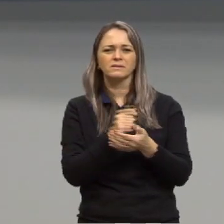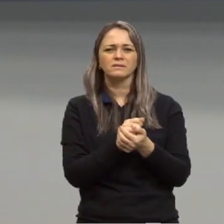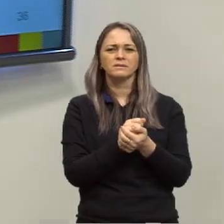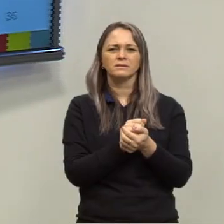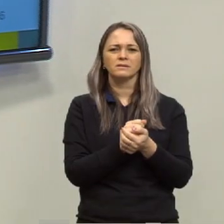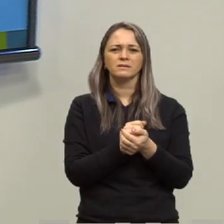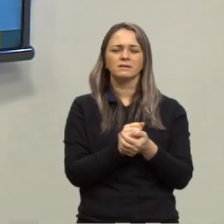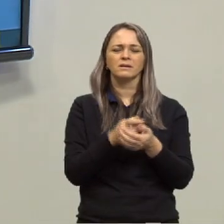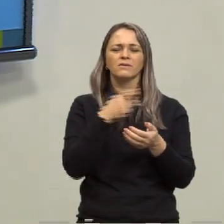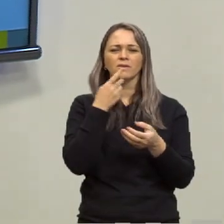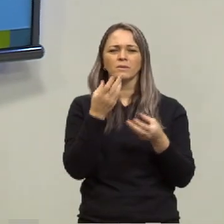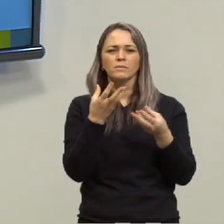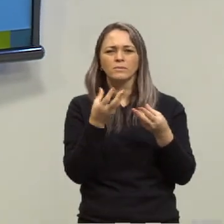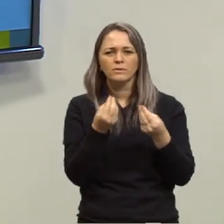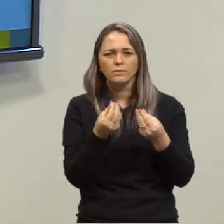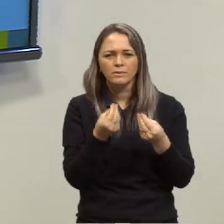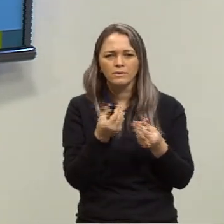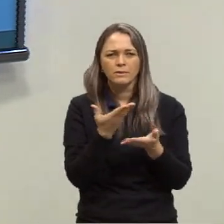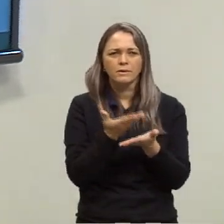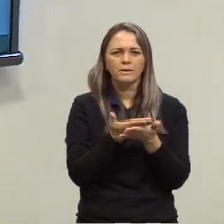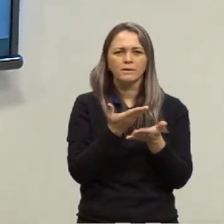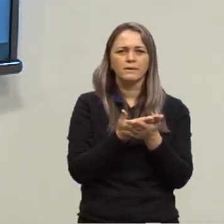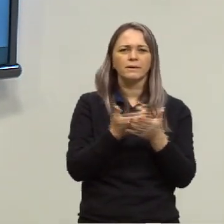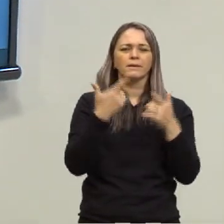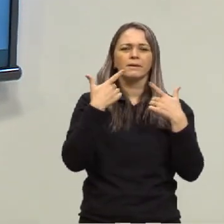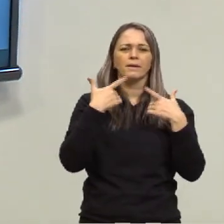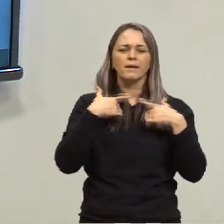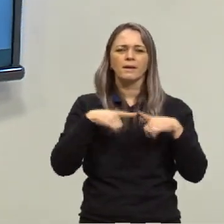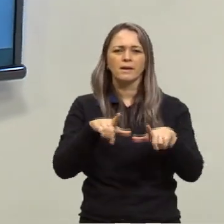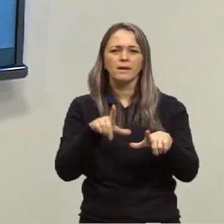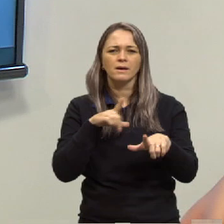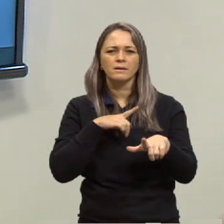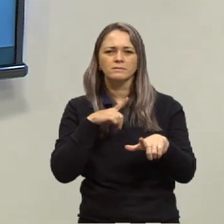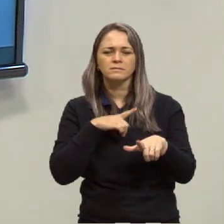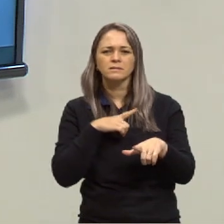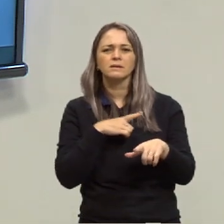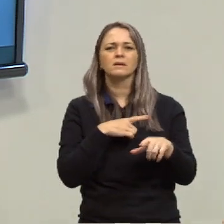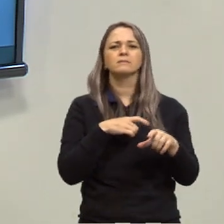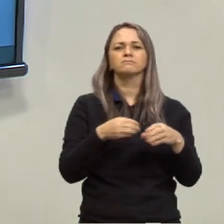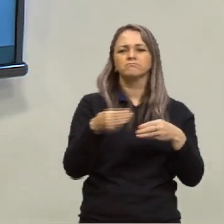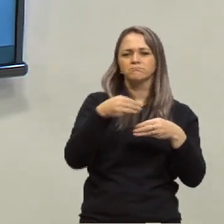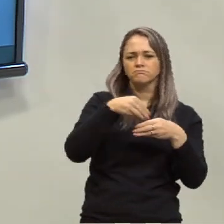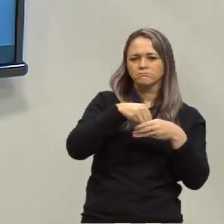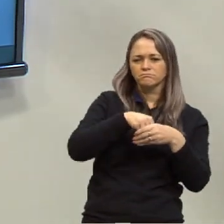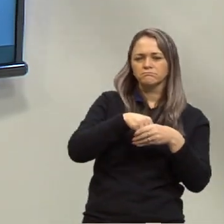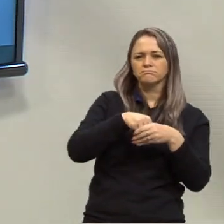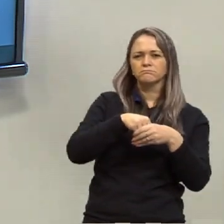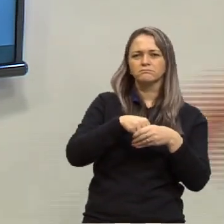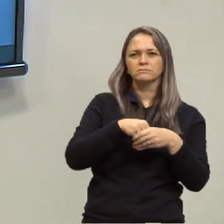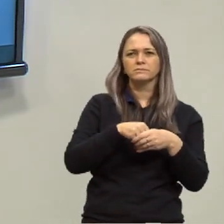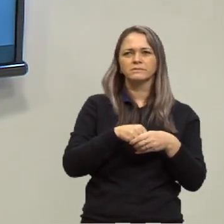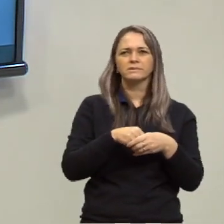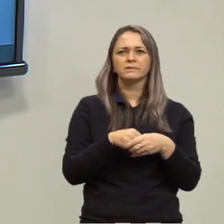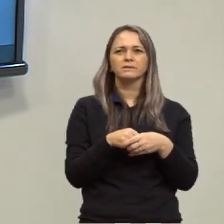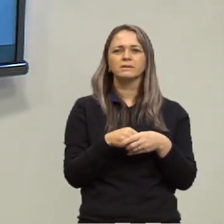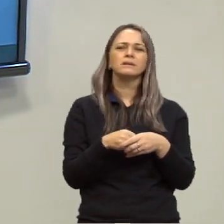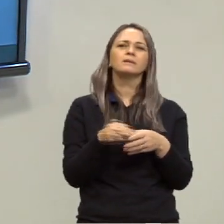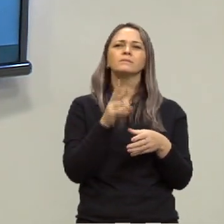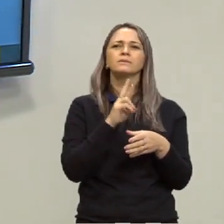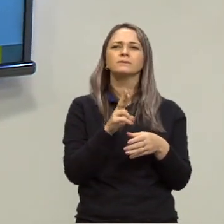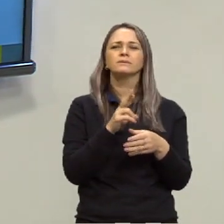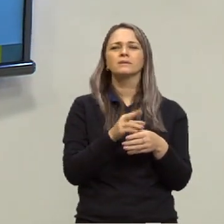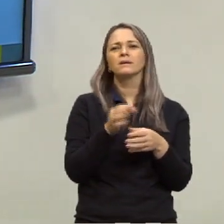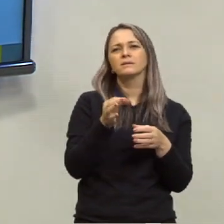já falou várias vezes na aula a nossa língua possui esse sistema de inserção então a única resposta que pode ser